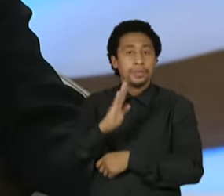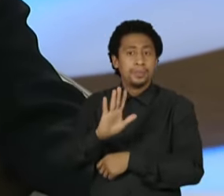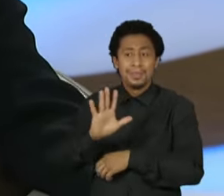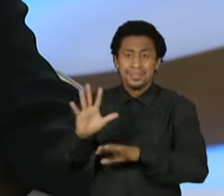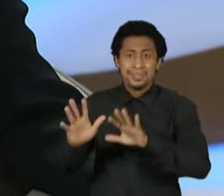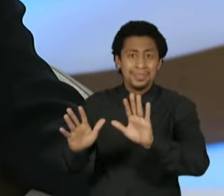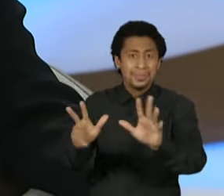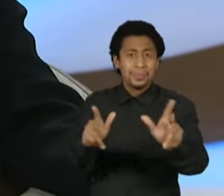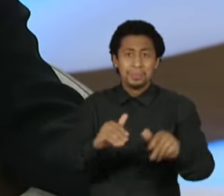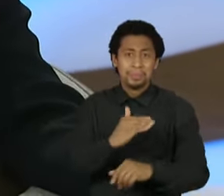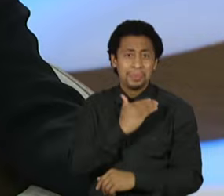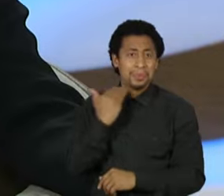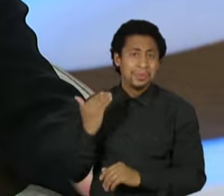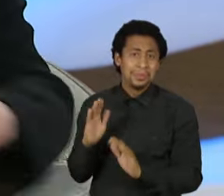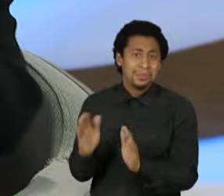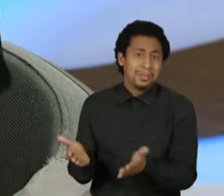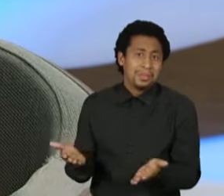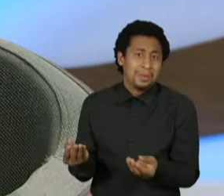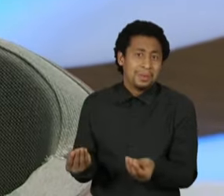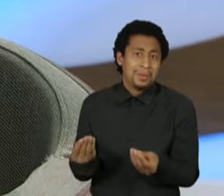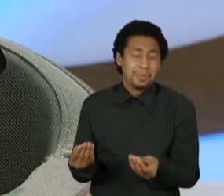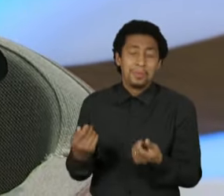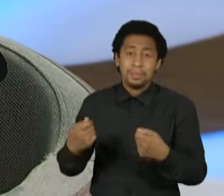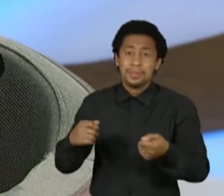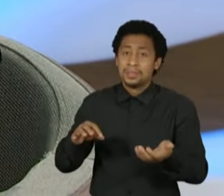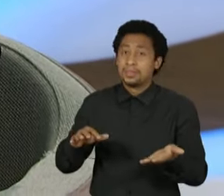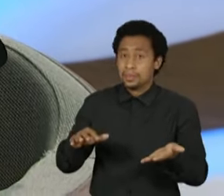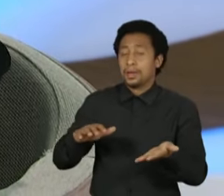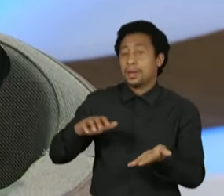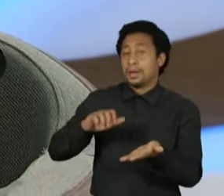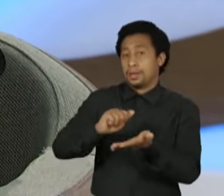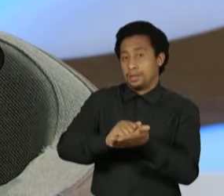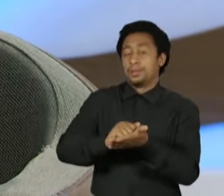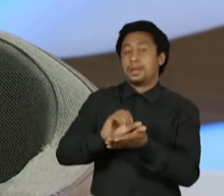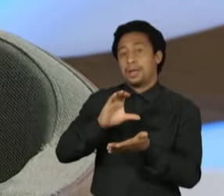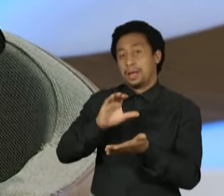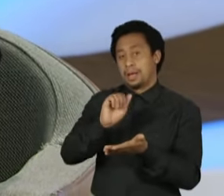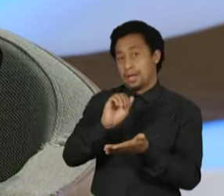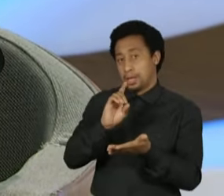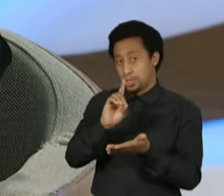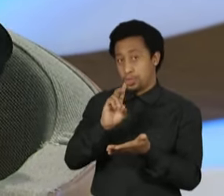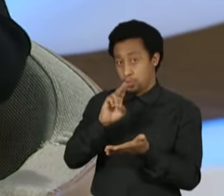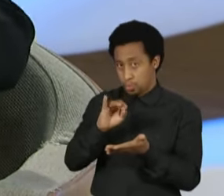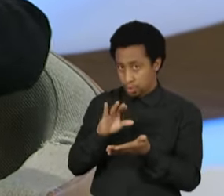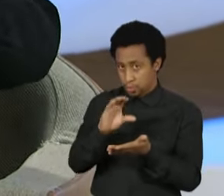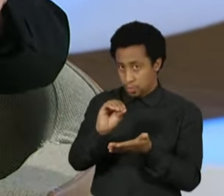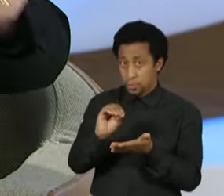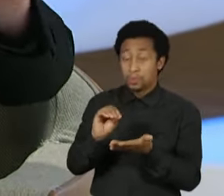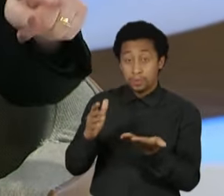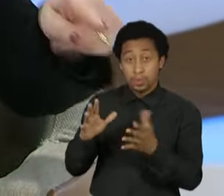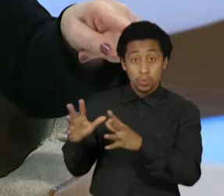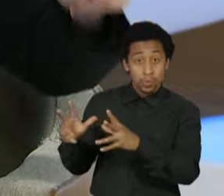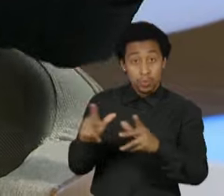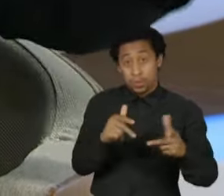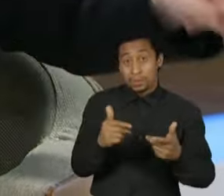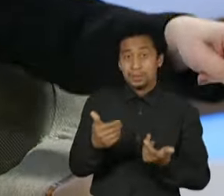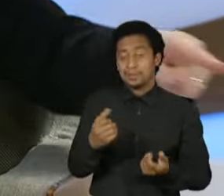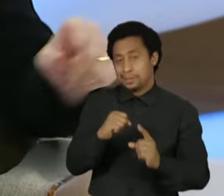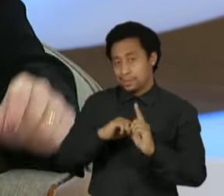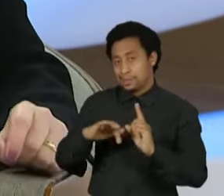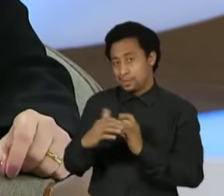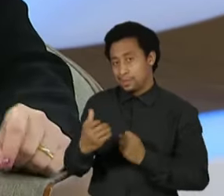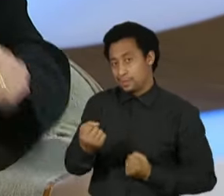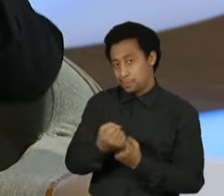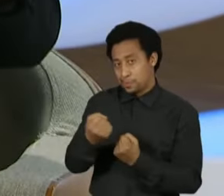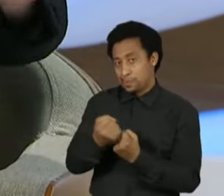errado. Voltar ao cadastro único, onde o assistente social de cada município que conhece a realidade de cada casa, de